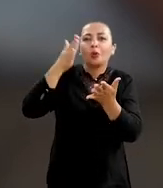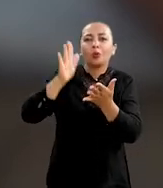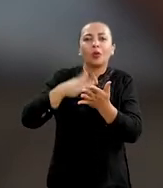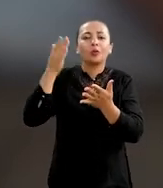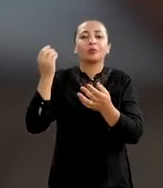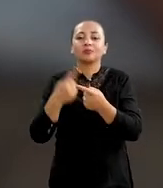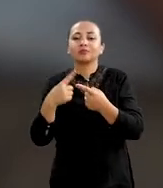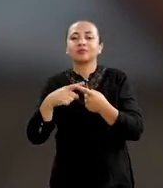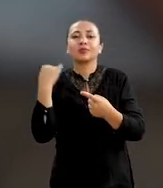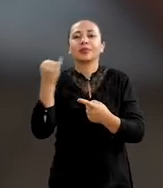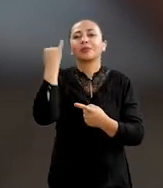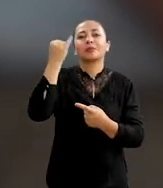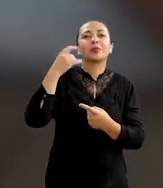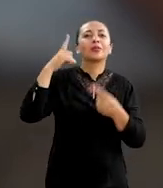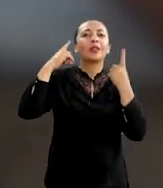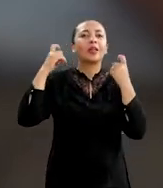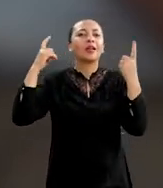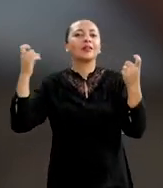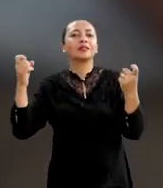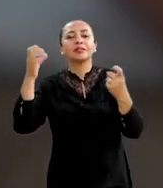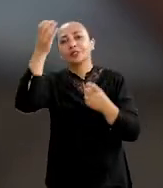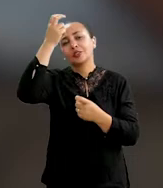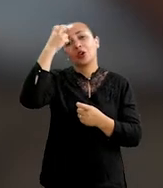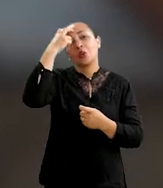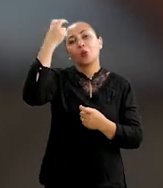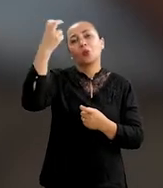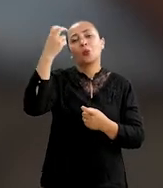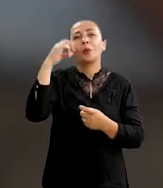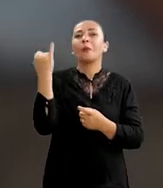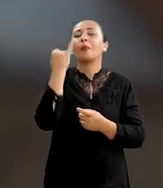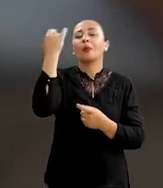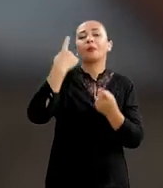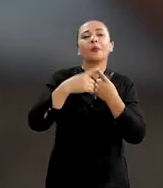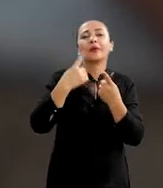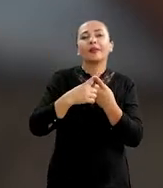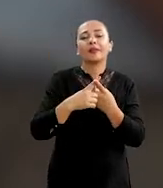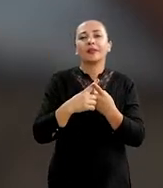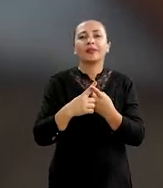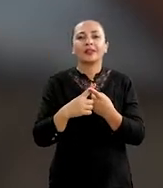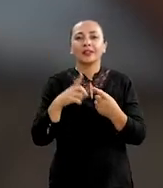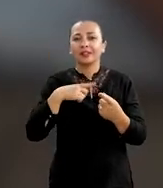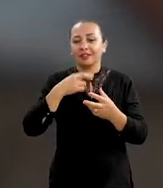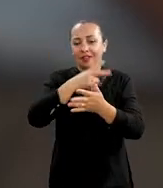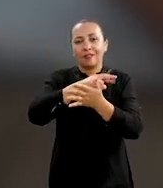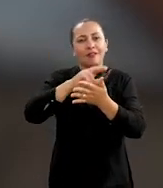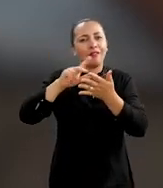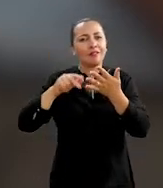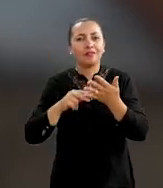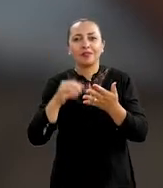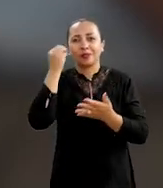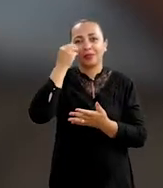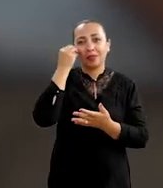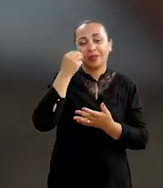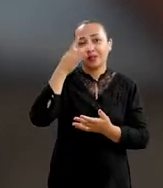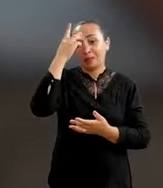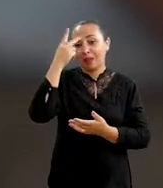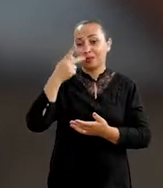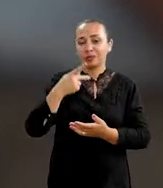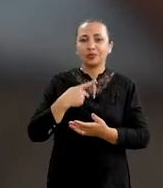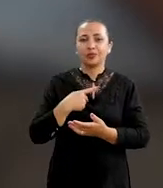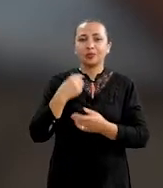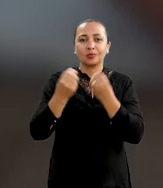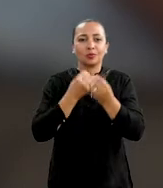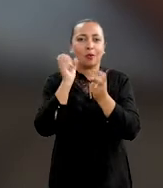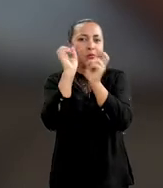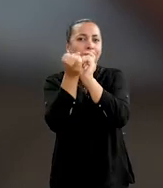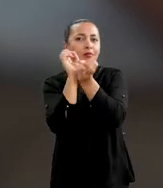porque é tão importante essa cultura. E tive várias experiências para mim